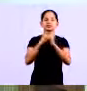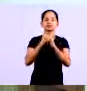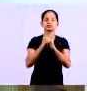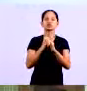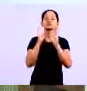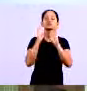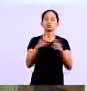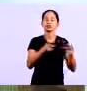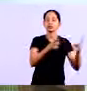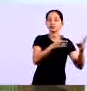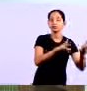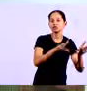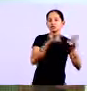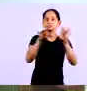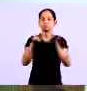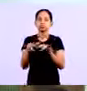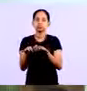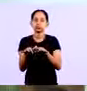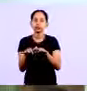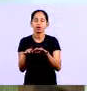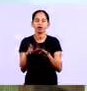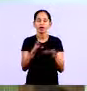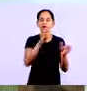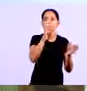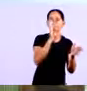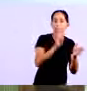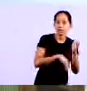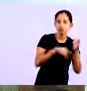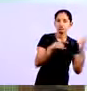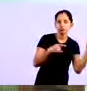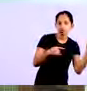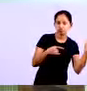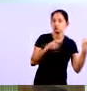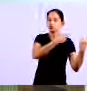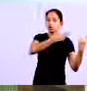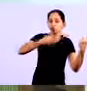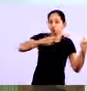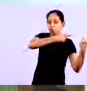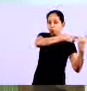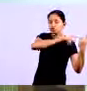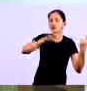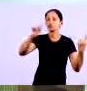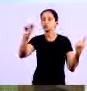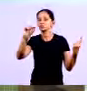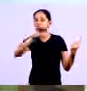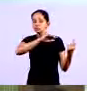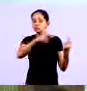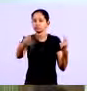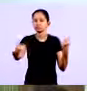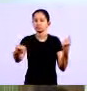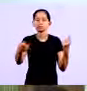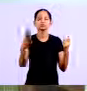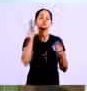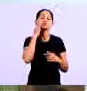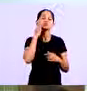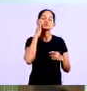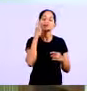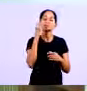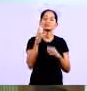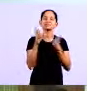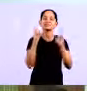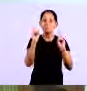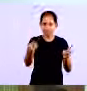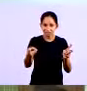automaticamente você lança a venda ele já dá baixa no estoque e já gera se for em dinheiro vai para o caixa vai para o seu caixa se for